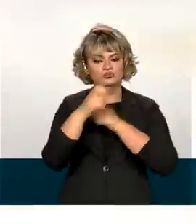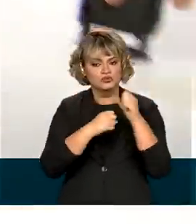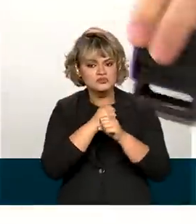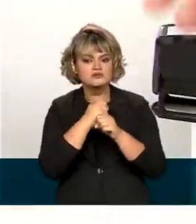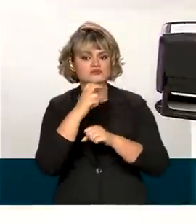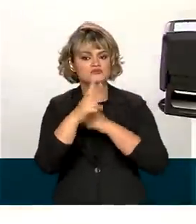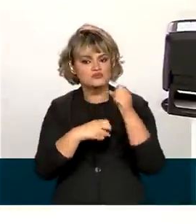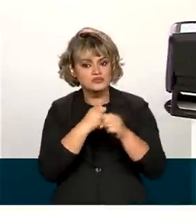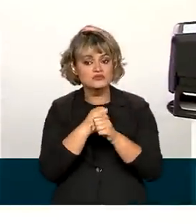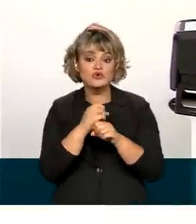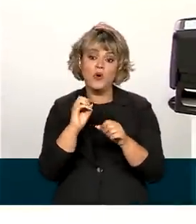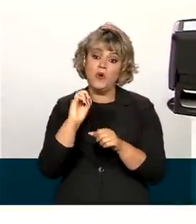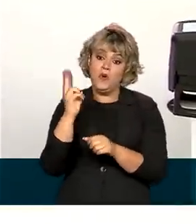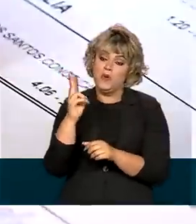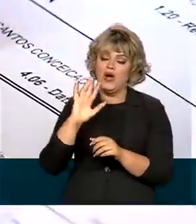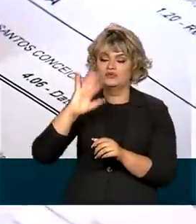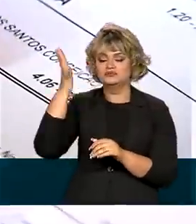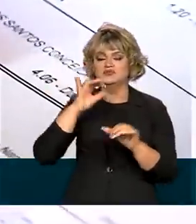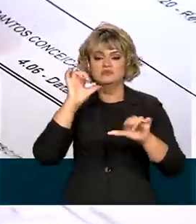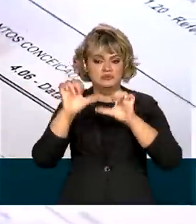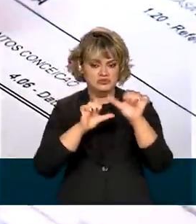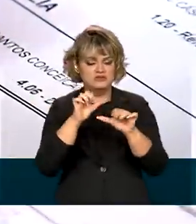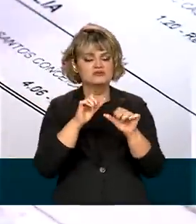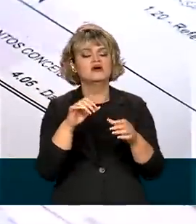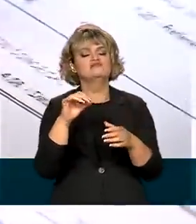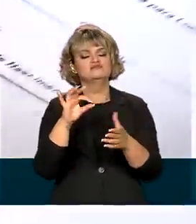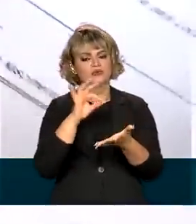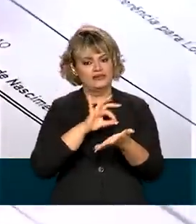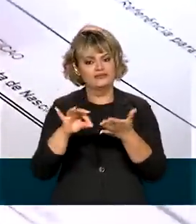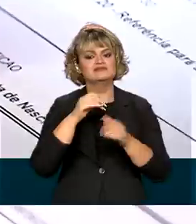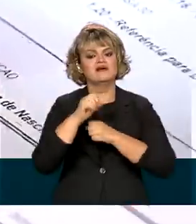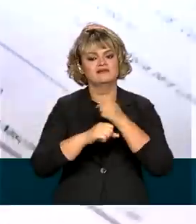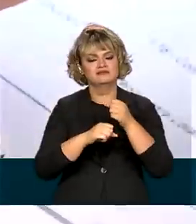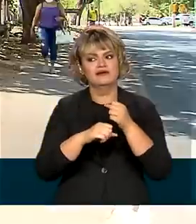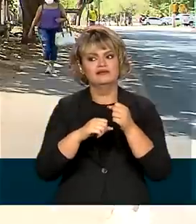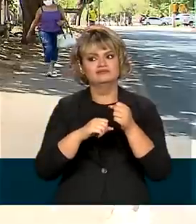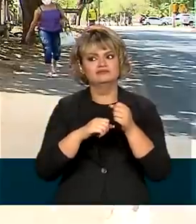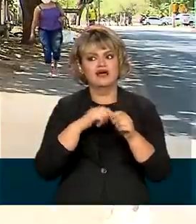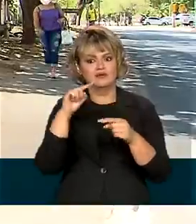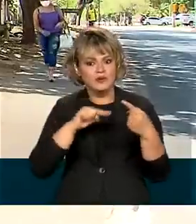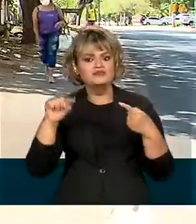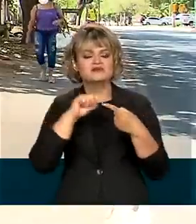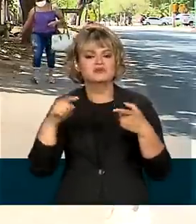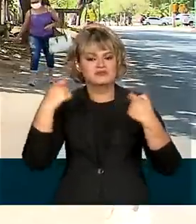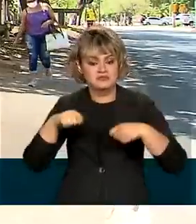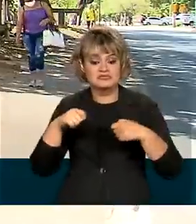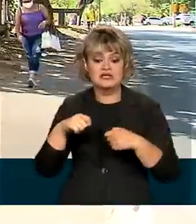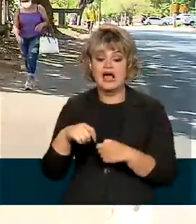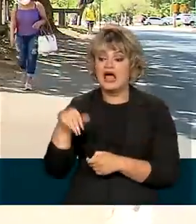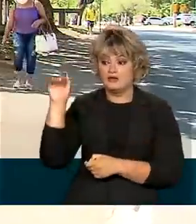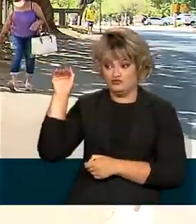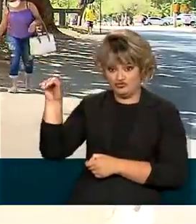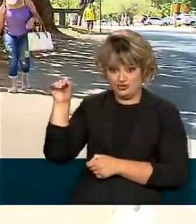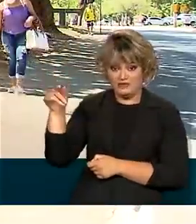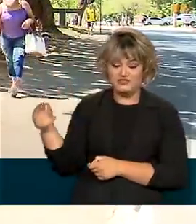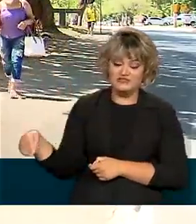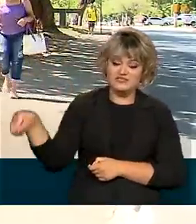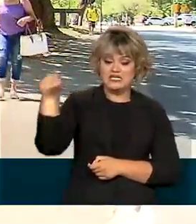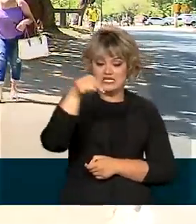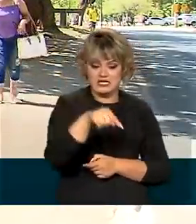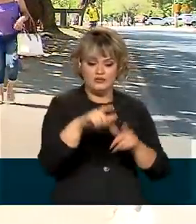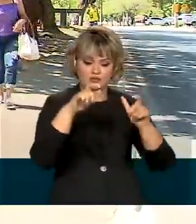anos ou sempre que houver alguma alteração. Quem for convocado deve comparecer a um Centro de